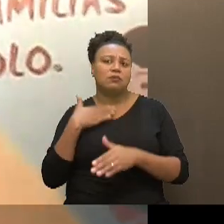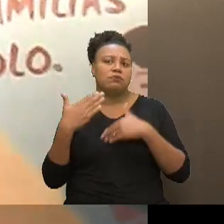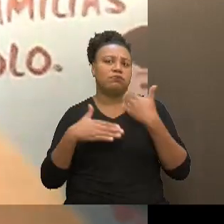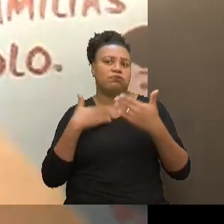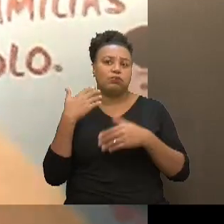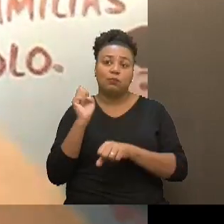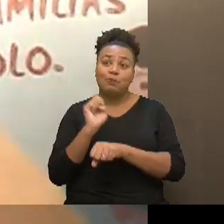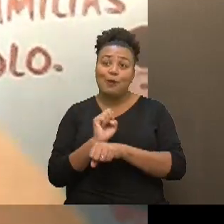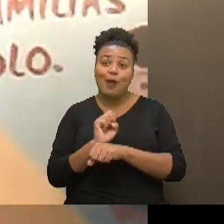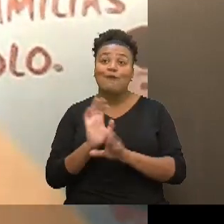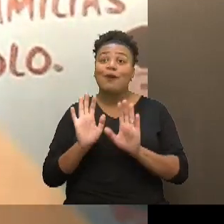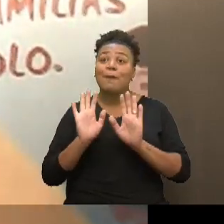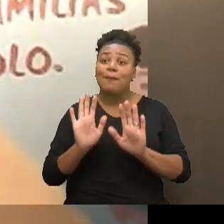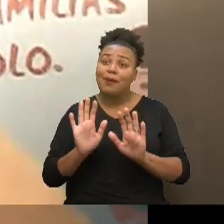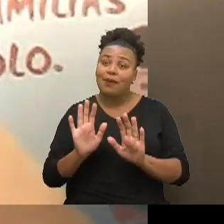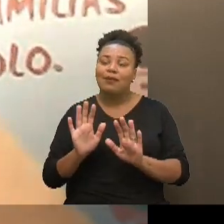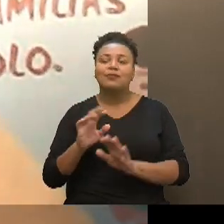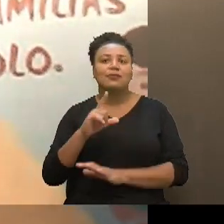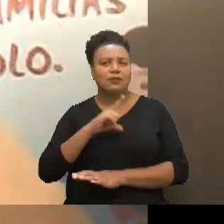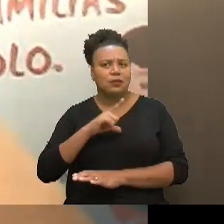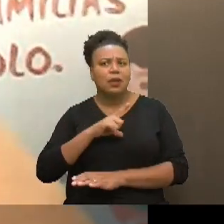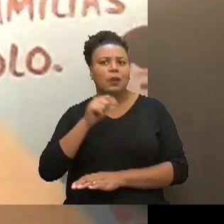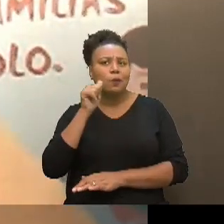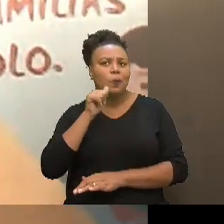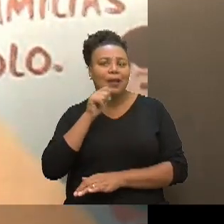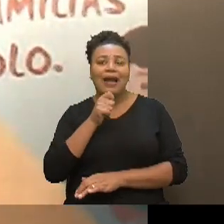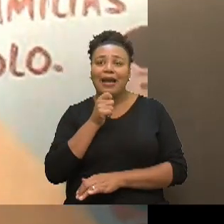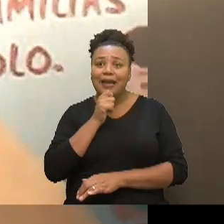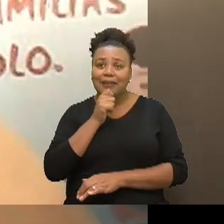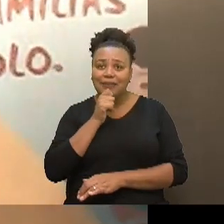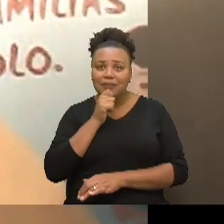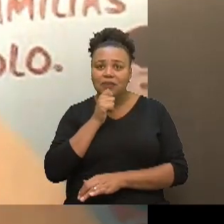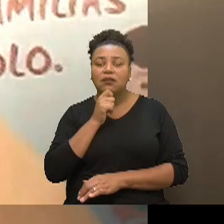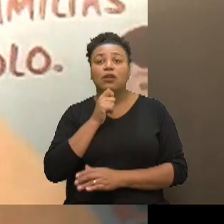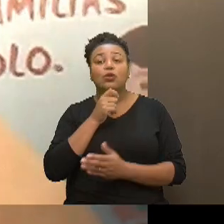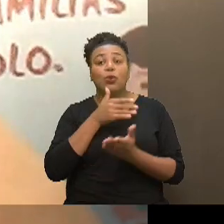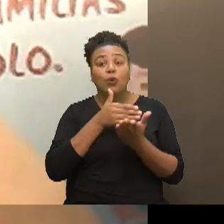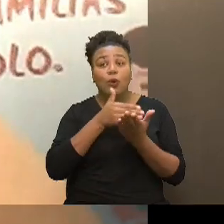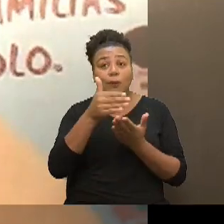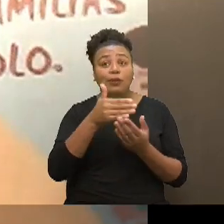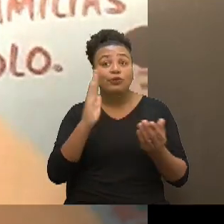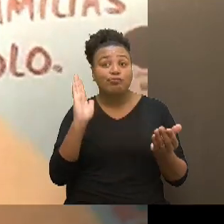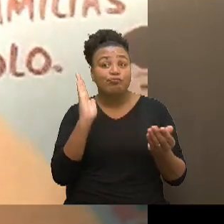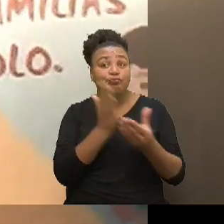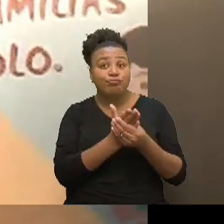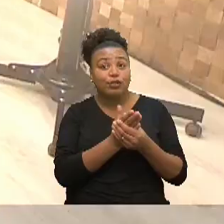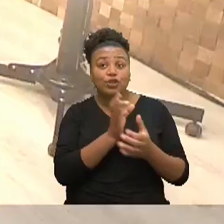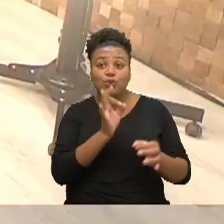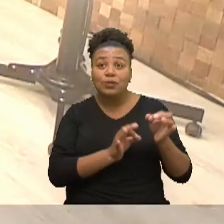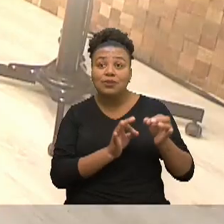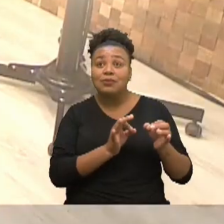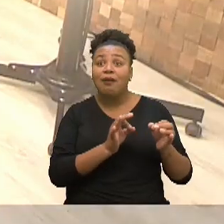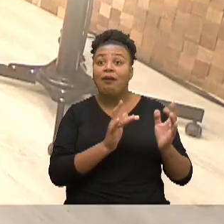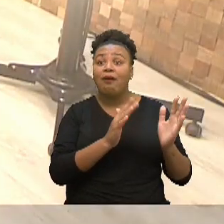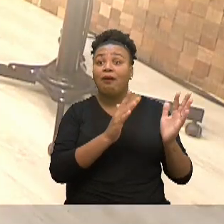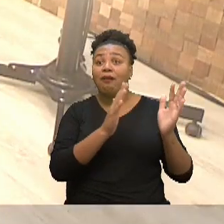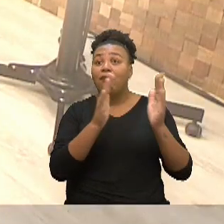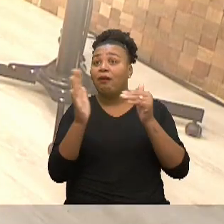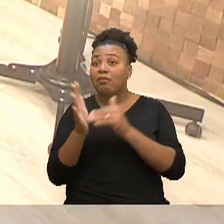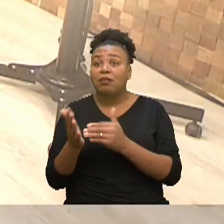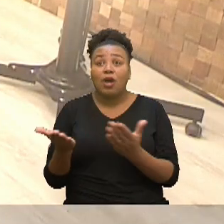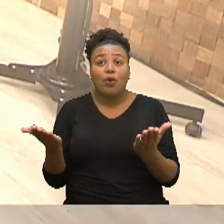né mas tem mulheres que ainda que colocaram lá no início da pandemia na justiça mas que ainda não